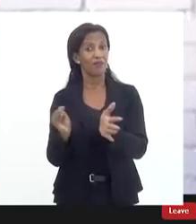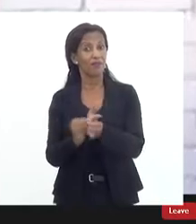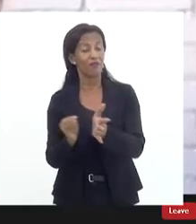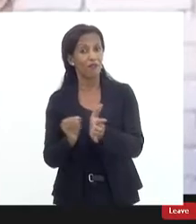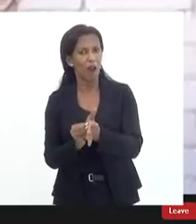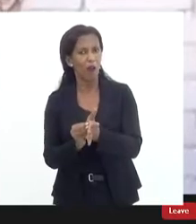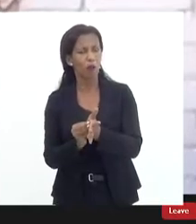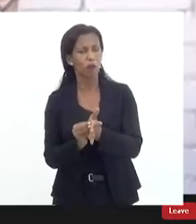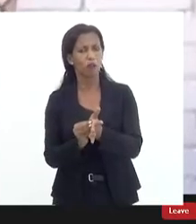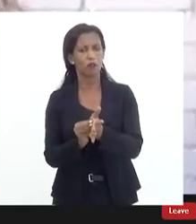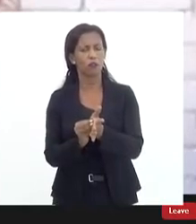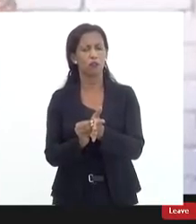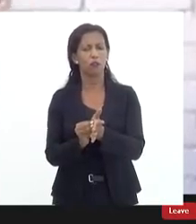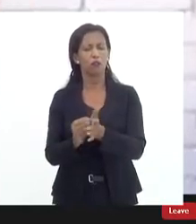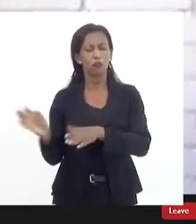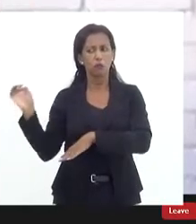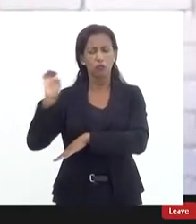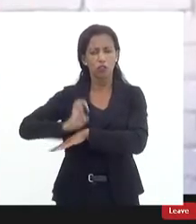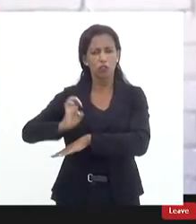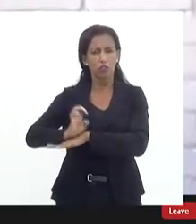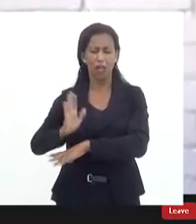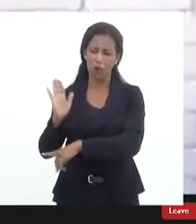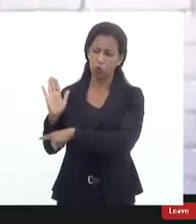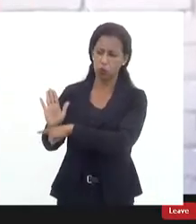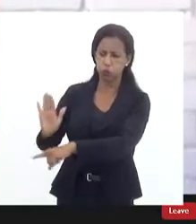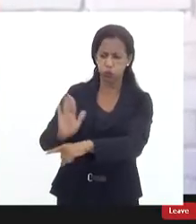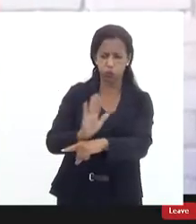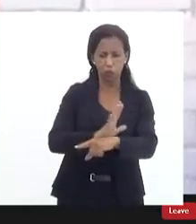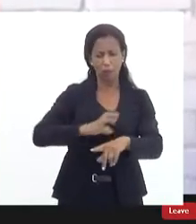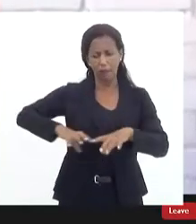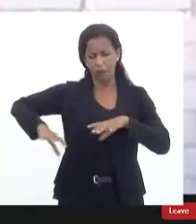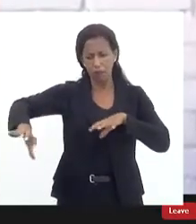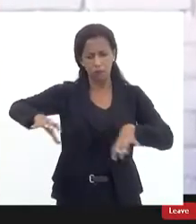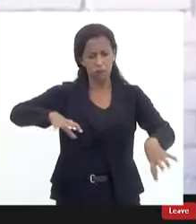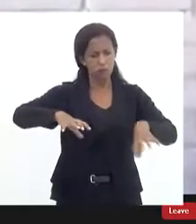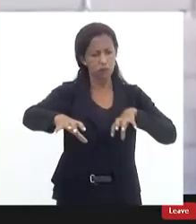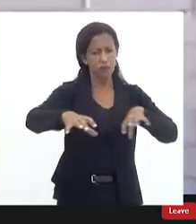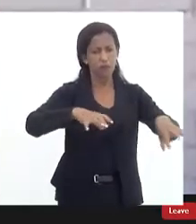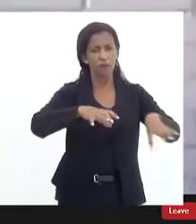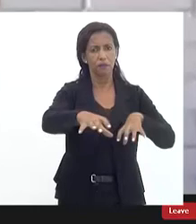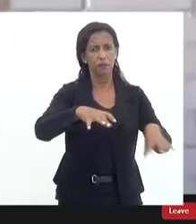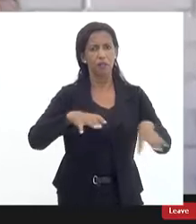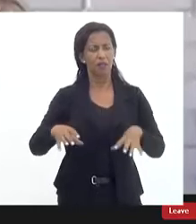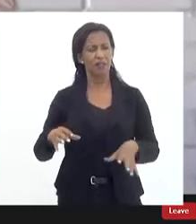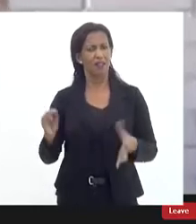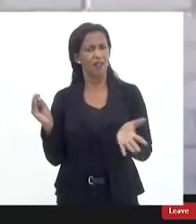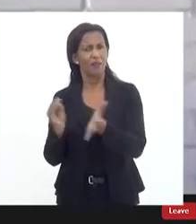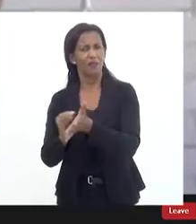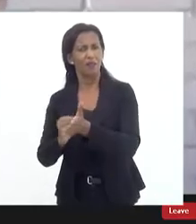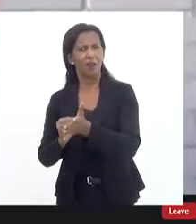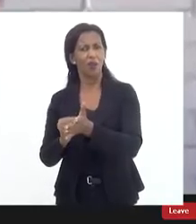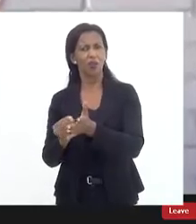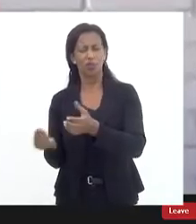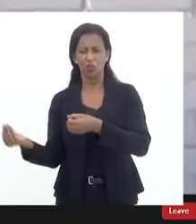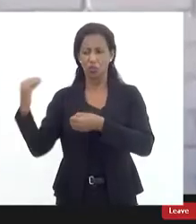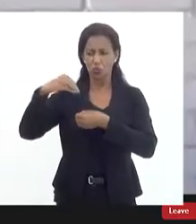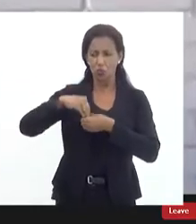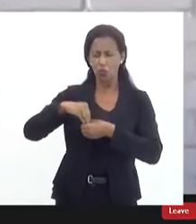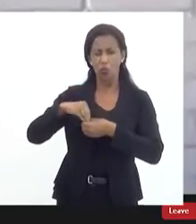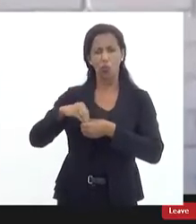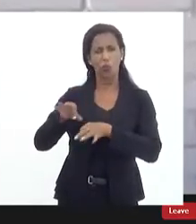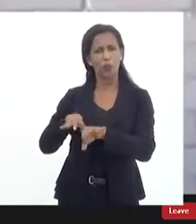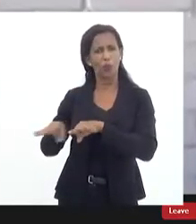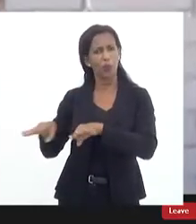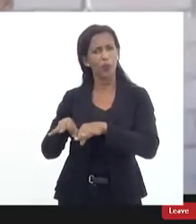omissões do Estado nessas mais diversas áreas na deficiência de implementar projetos